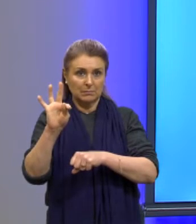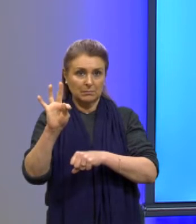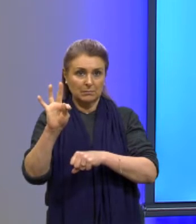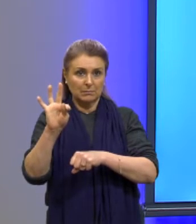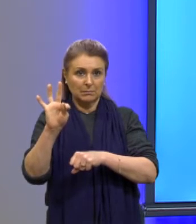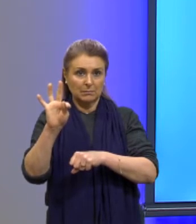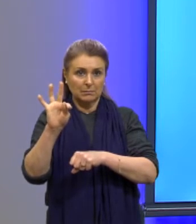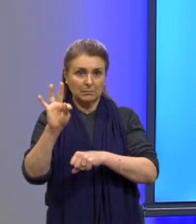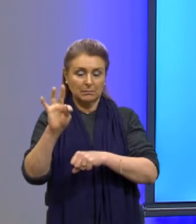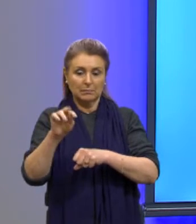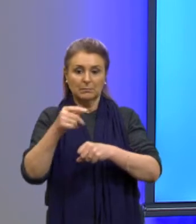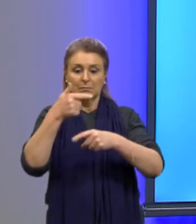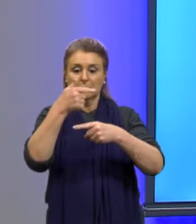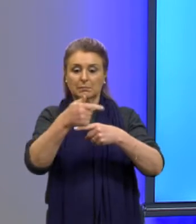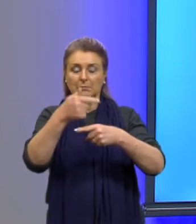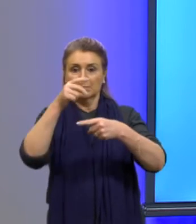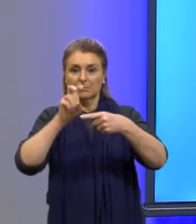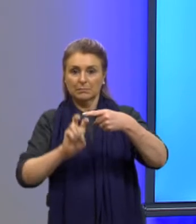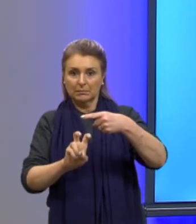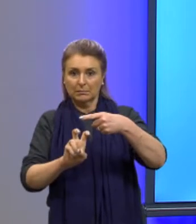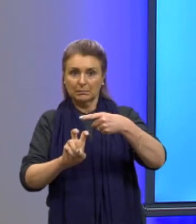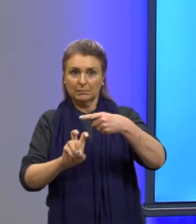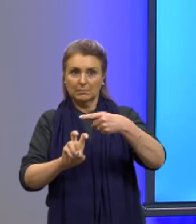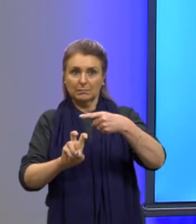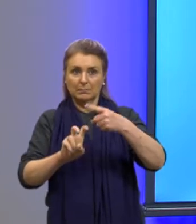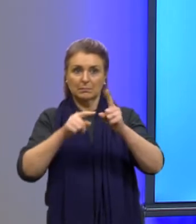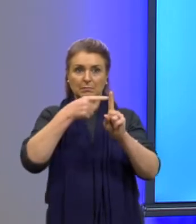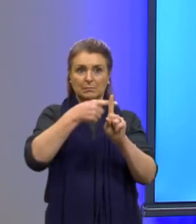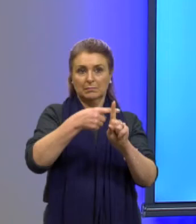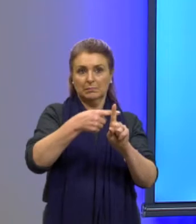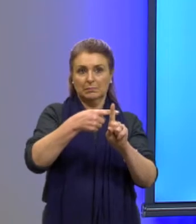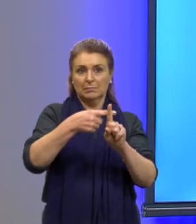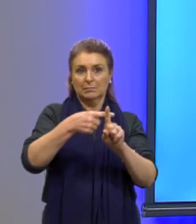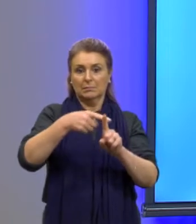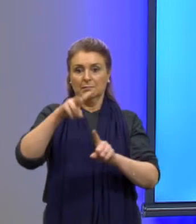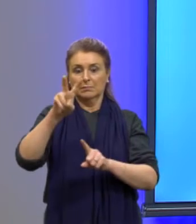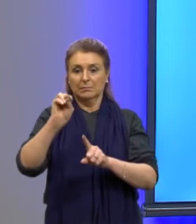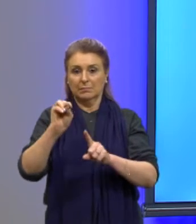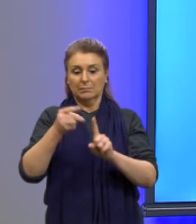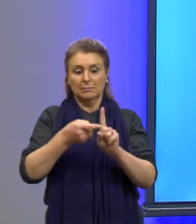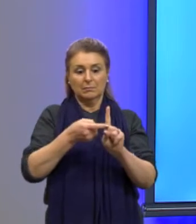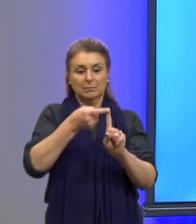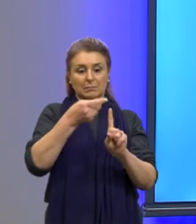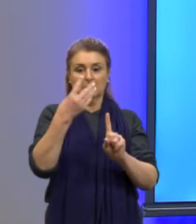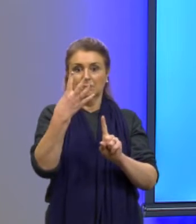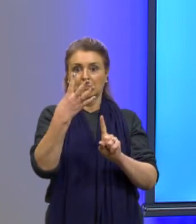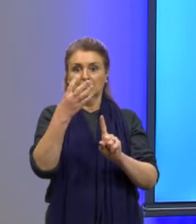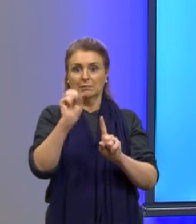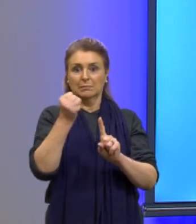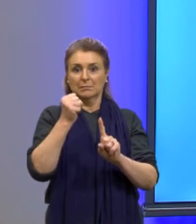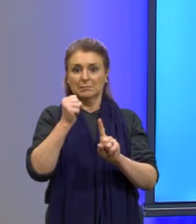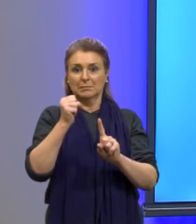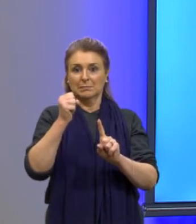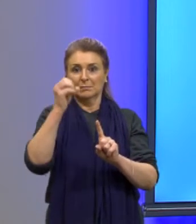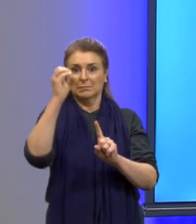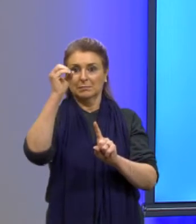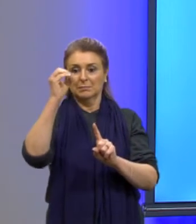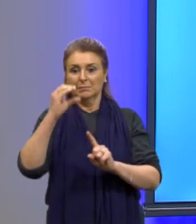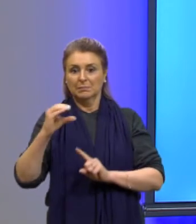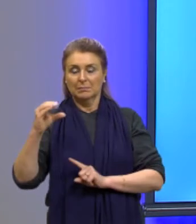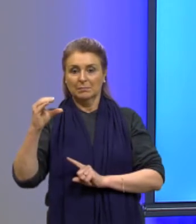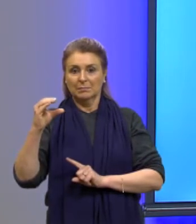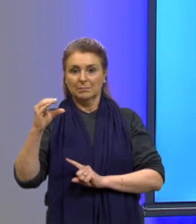os 7 quintos de T1 mais 20 porque é 48 graus e 48 graus está onde? Está na